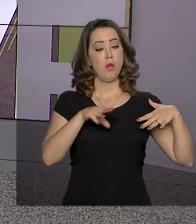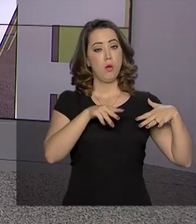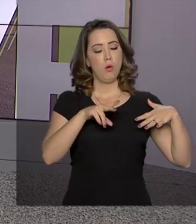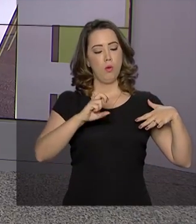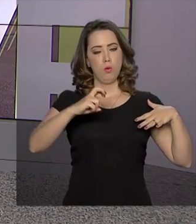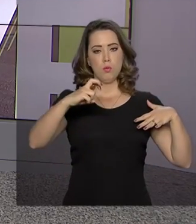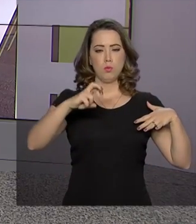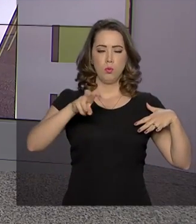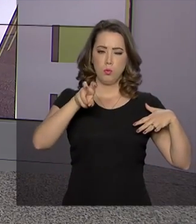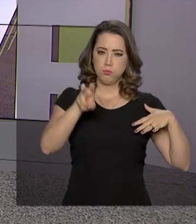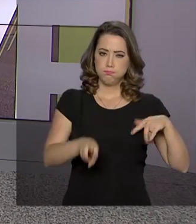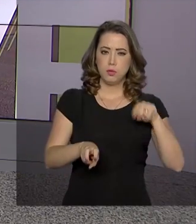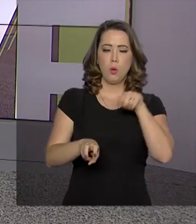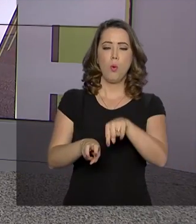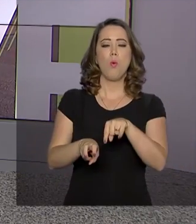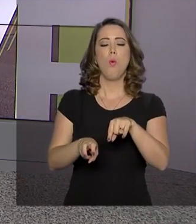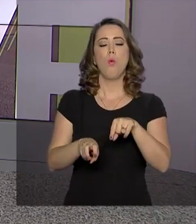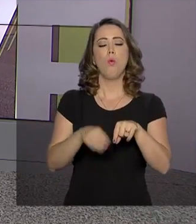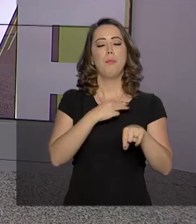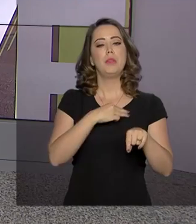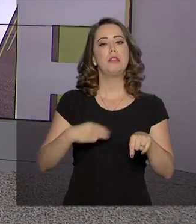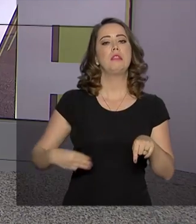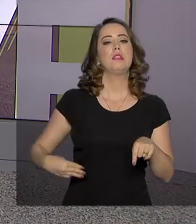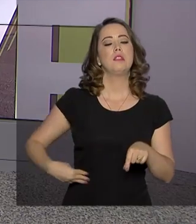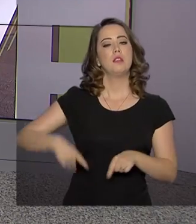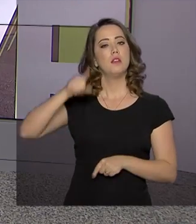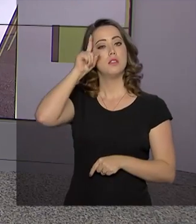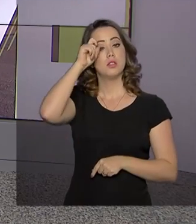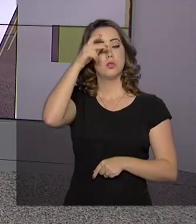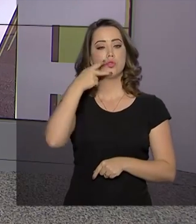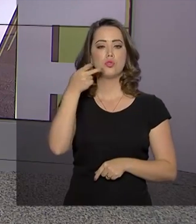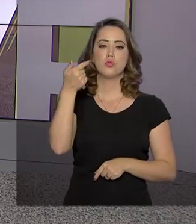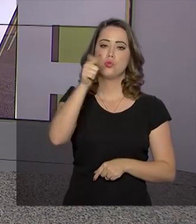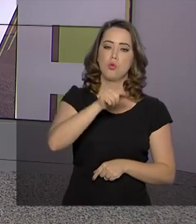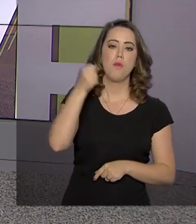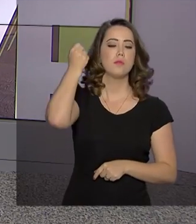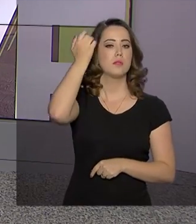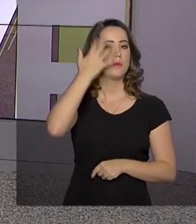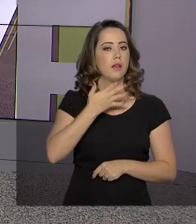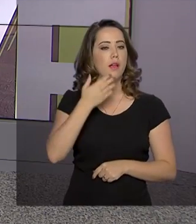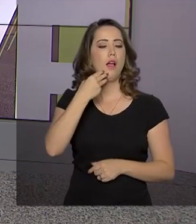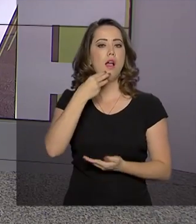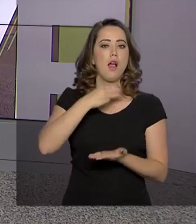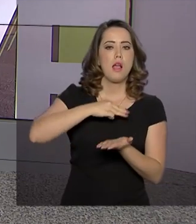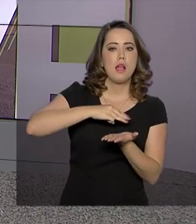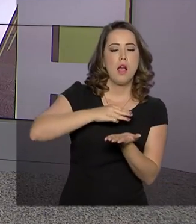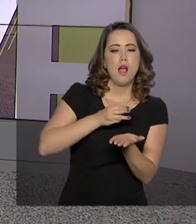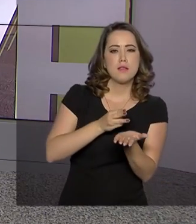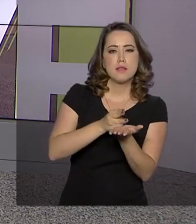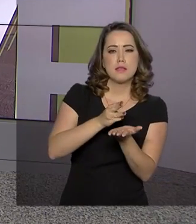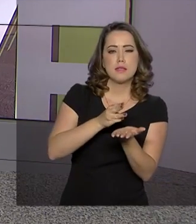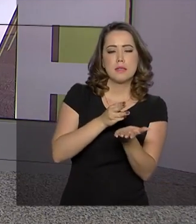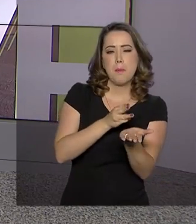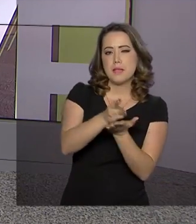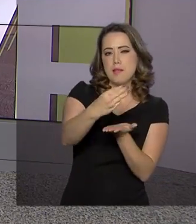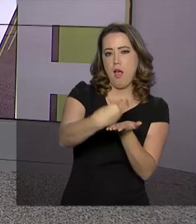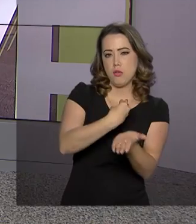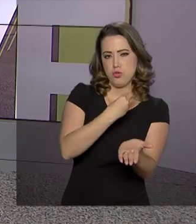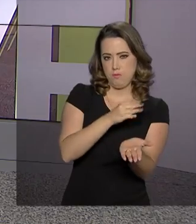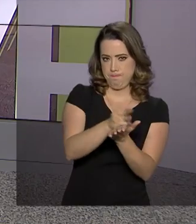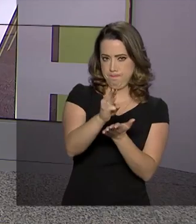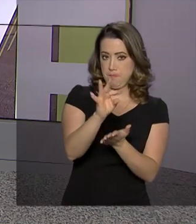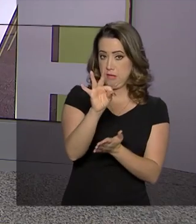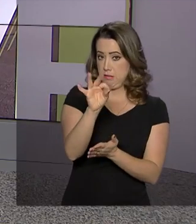Segurança Pública, Sérgio Moro, voltou a esclarecer as supostas mensagens que teria trocado com procuradores da Lava Jato